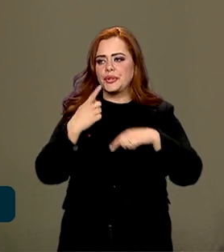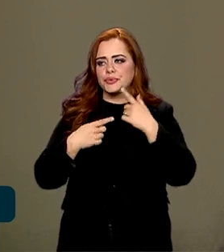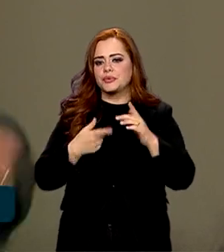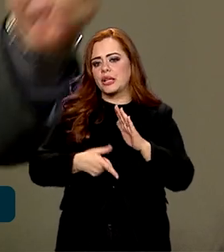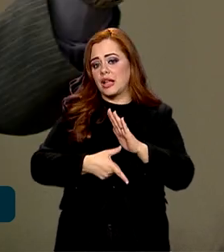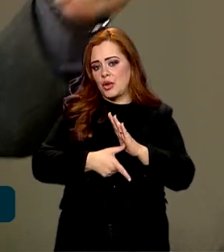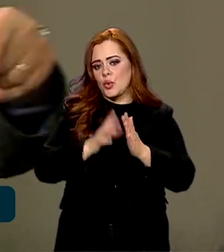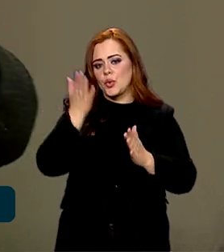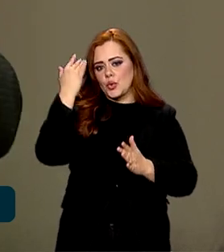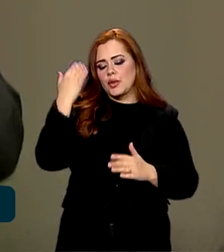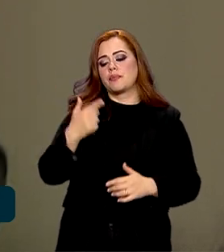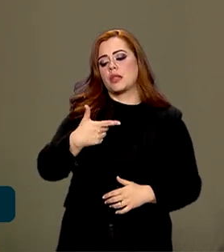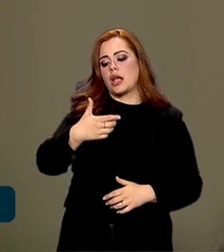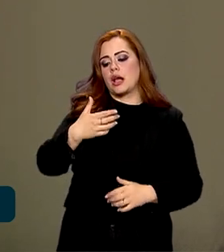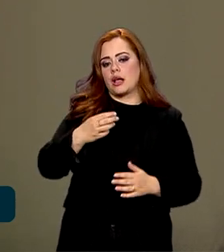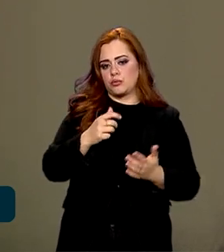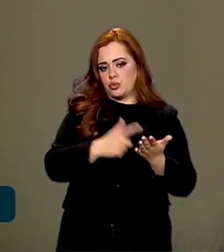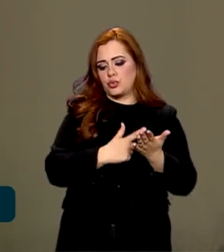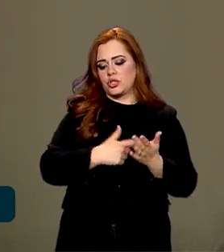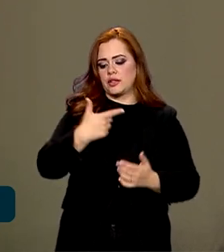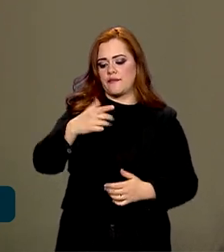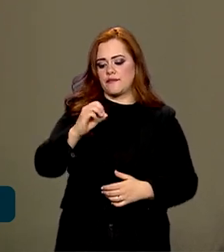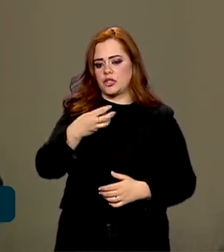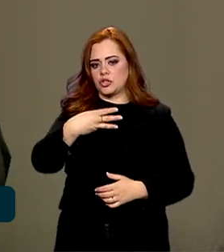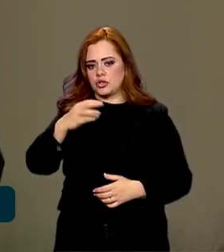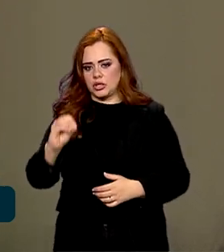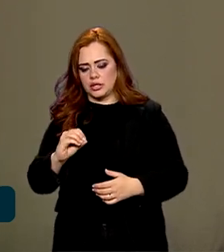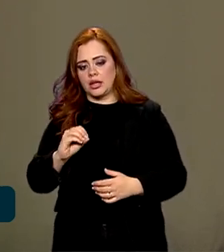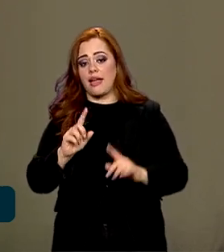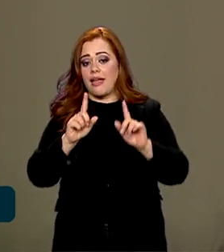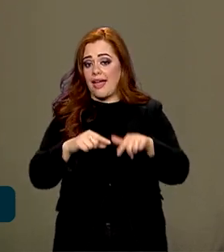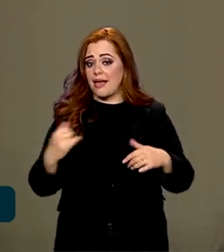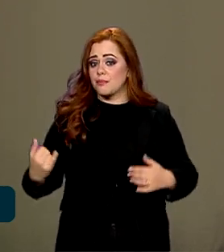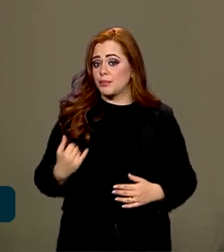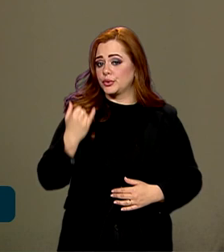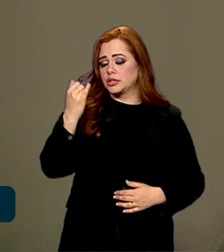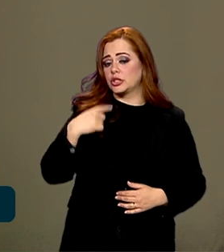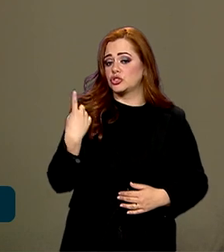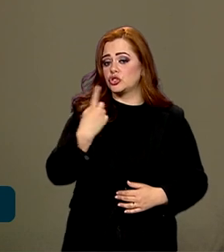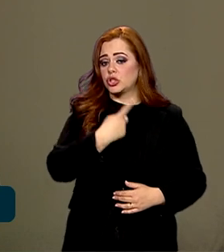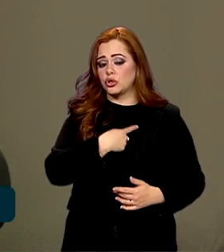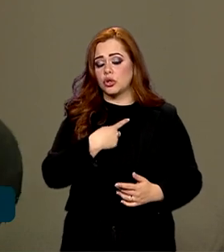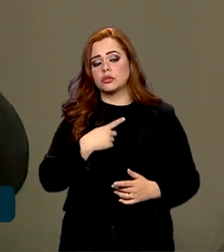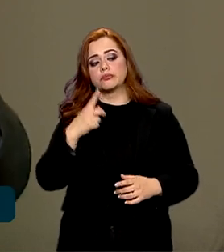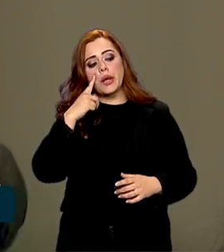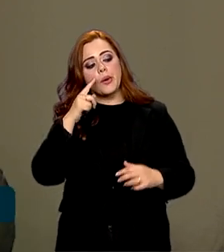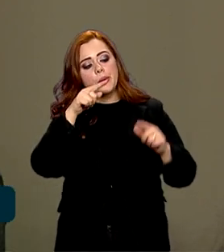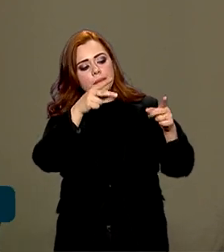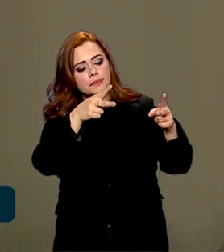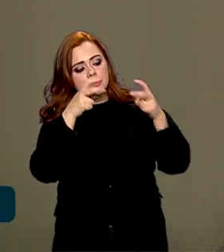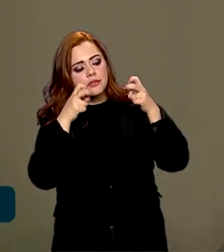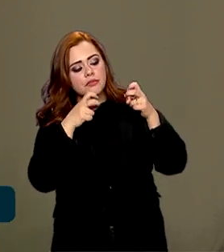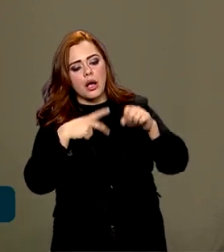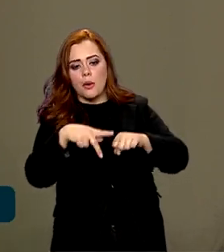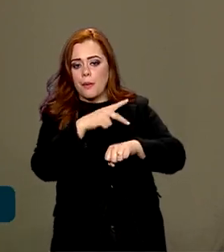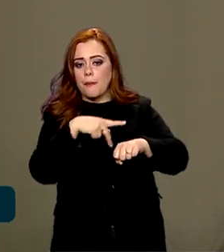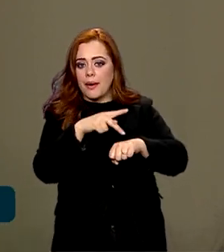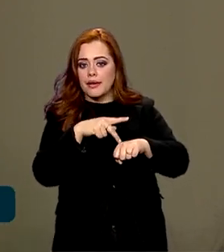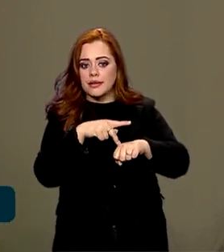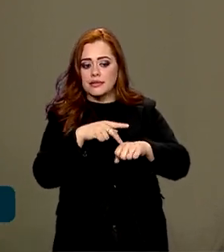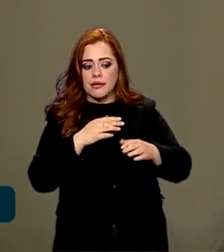2030, que tem uma ODS, que é isso aí, né? Então, é muito bacana a gente ver o país agora abraçando essa agenda,